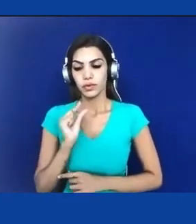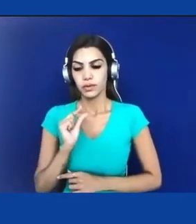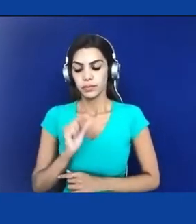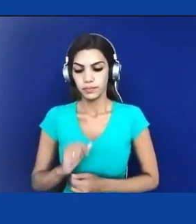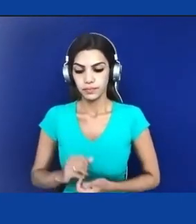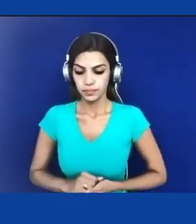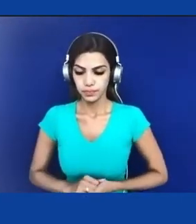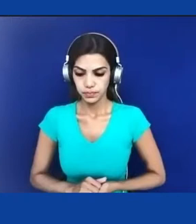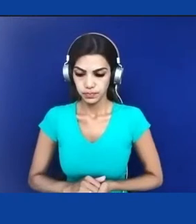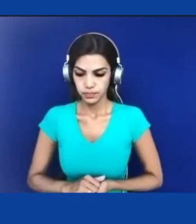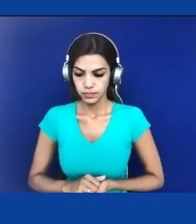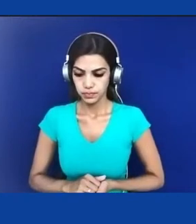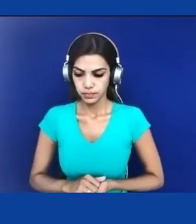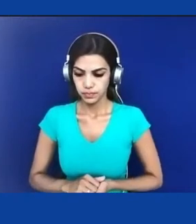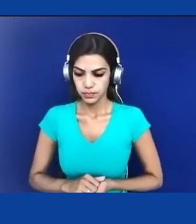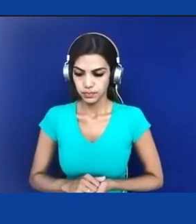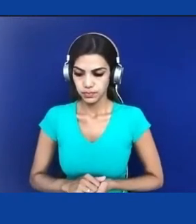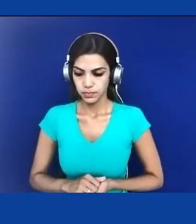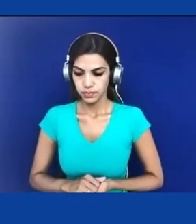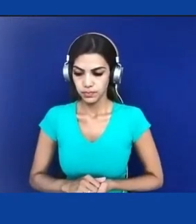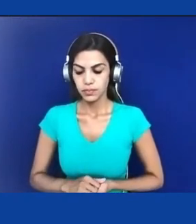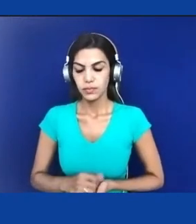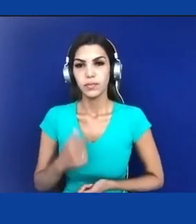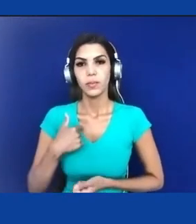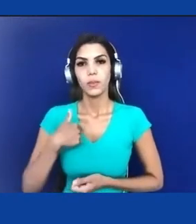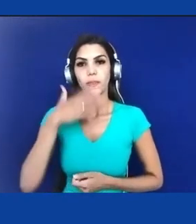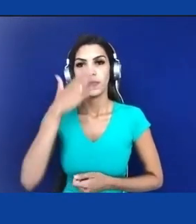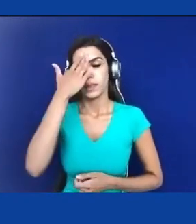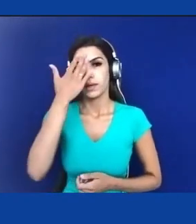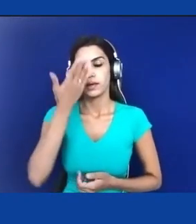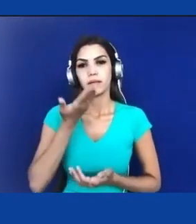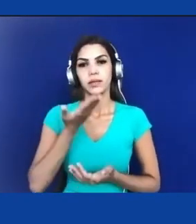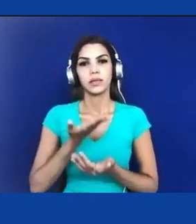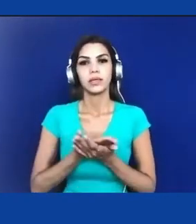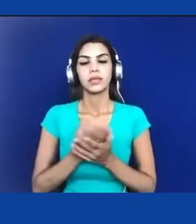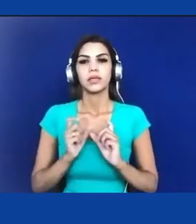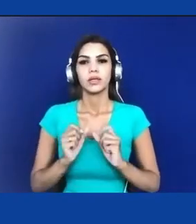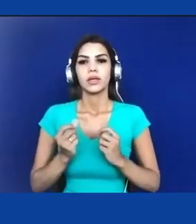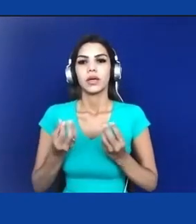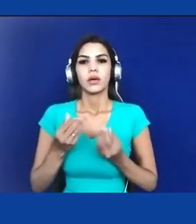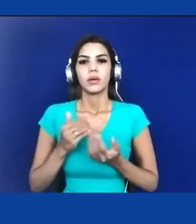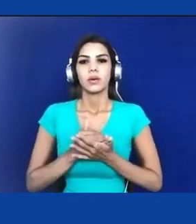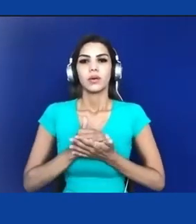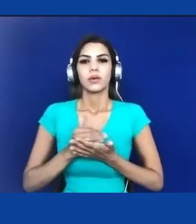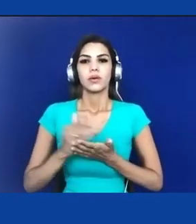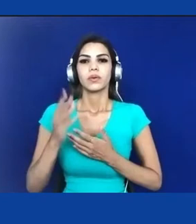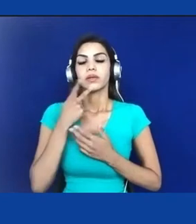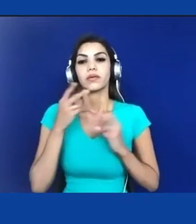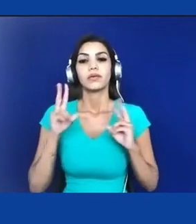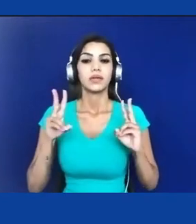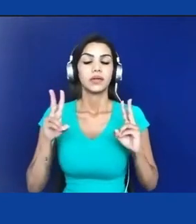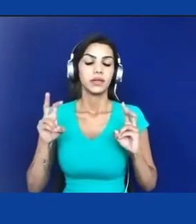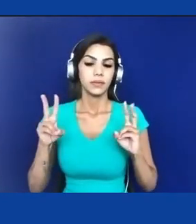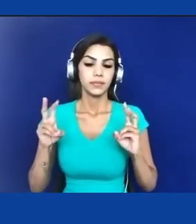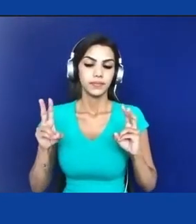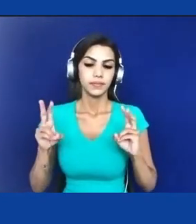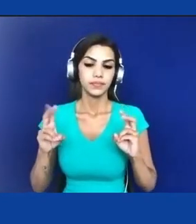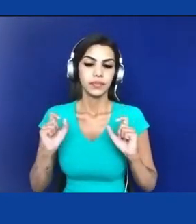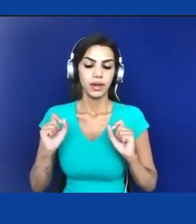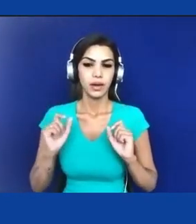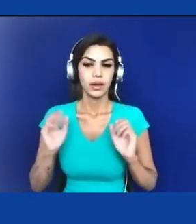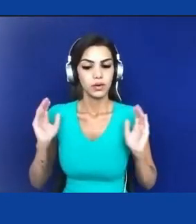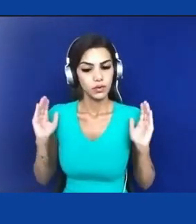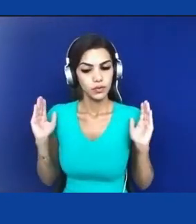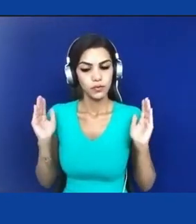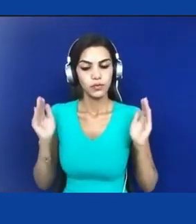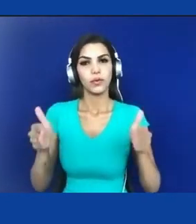e acredito que um modo de se começar a falar sobre isso é focalizar um pouco